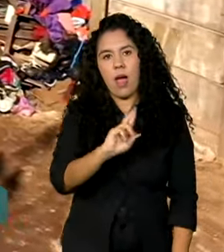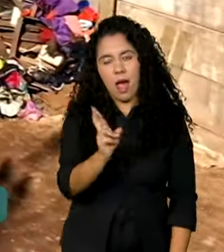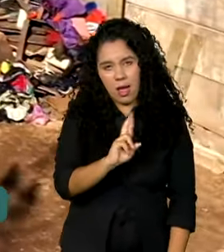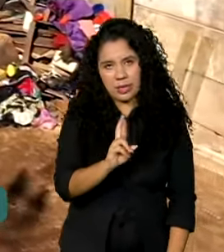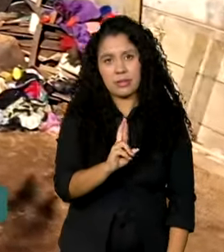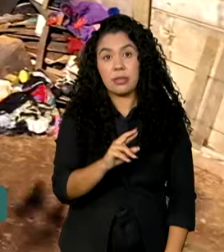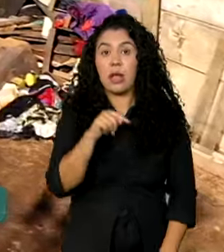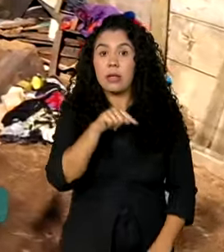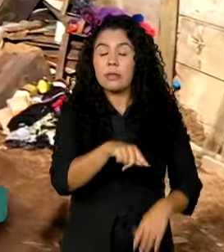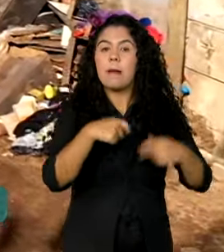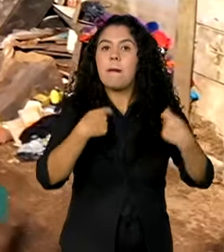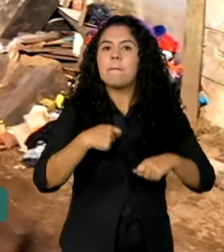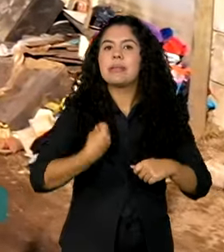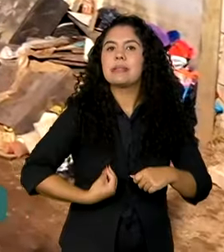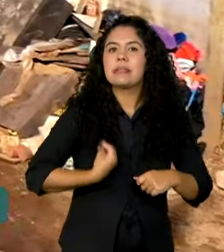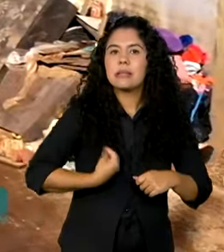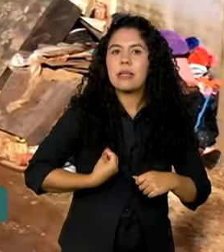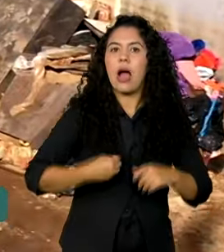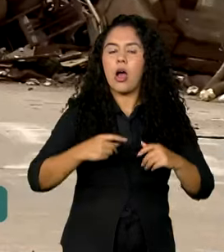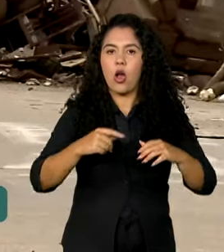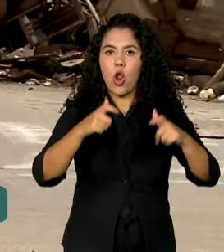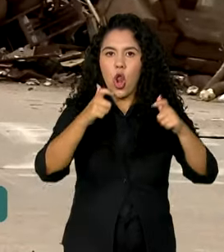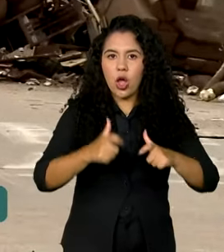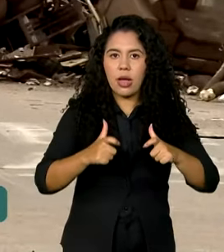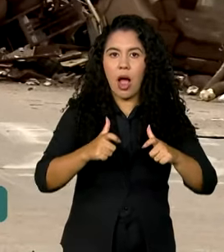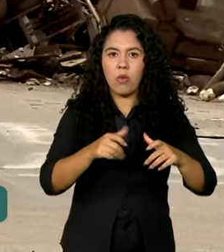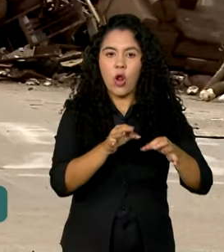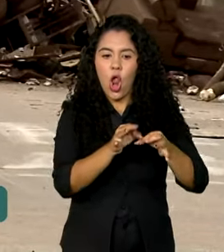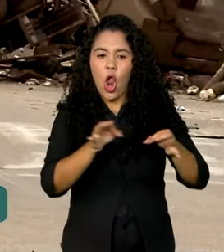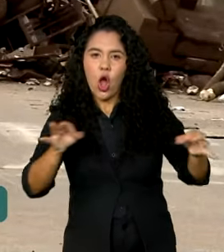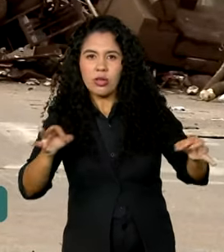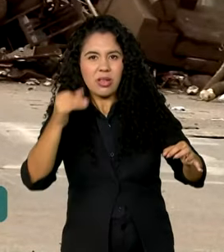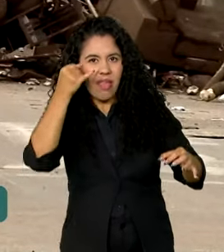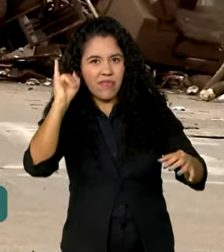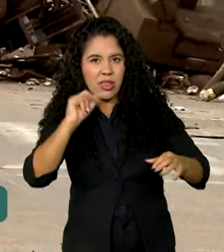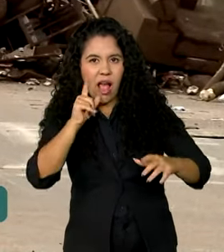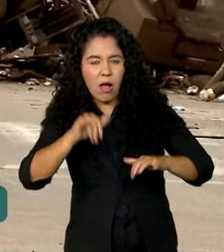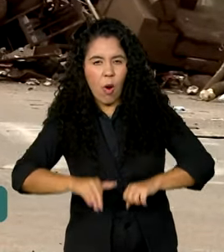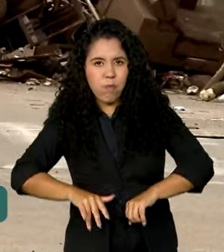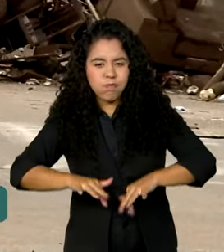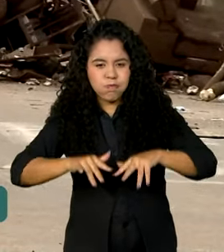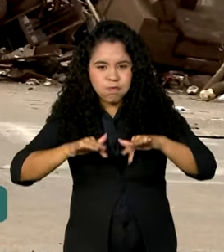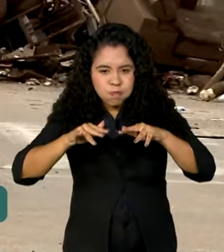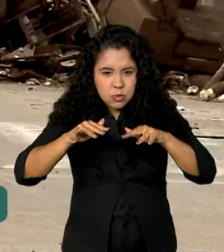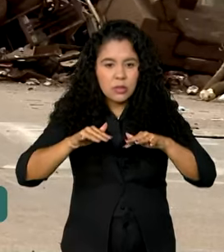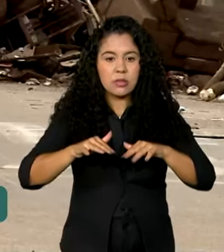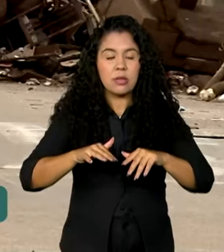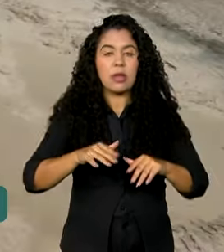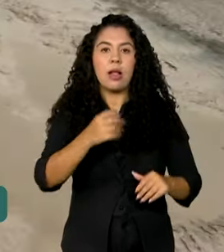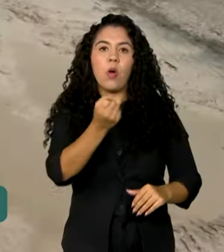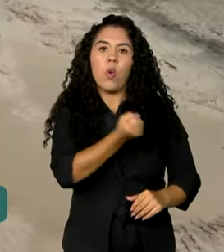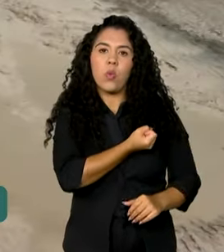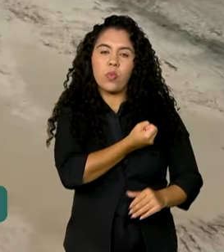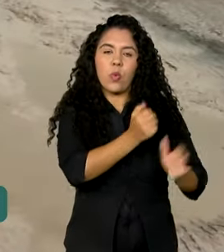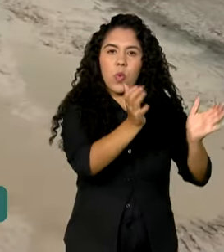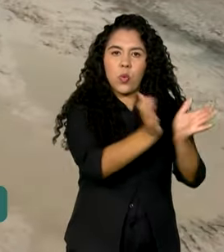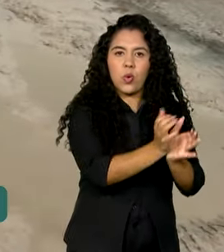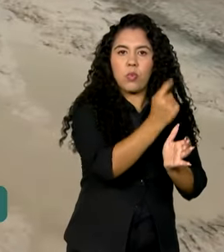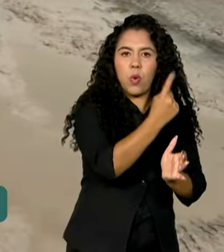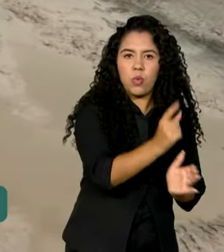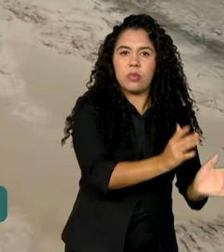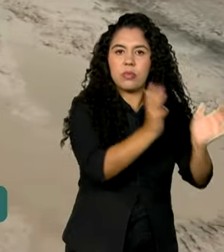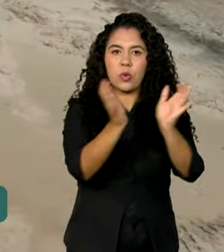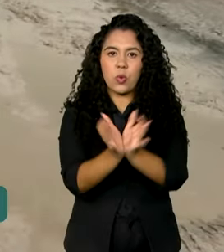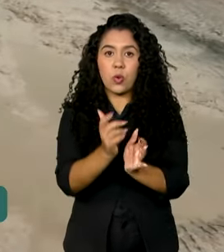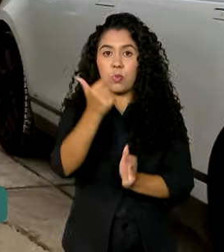localizados em zona alagável e são destinados aos beneficiários das faixas 1 e 2 do Minha Casa Minha